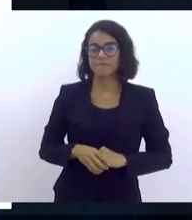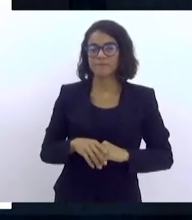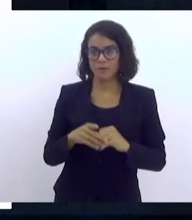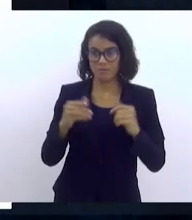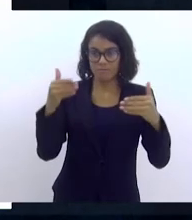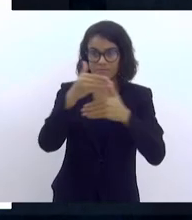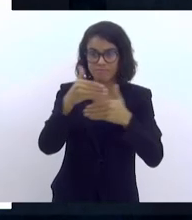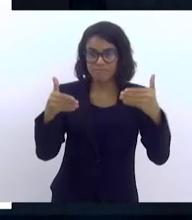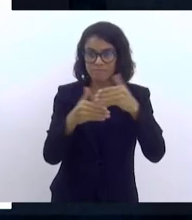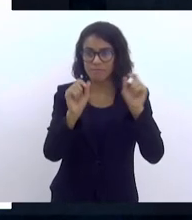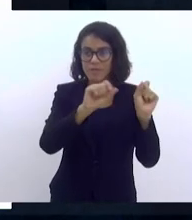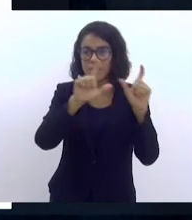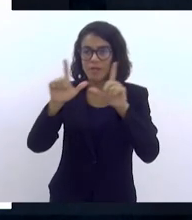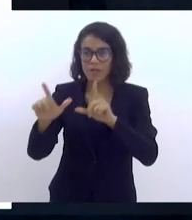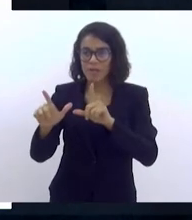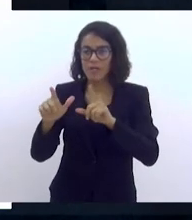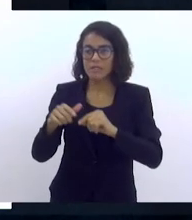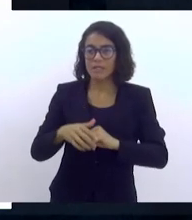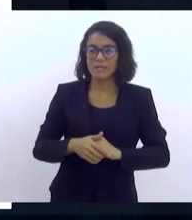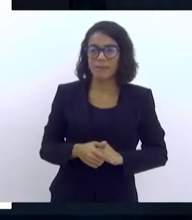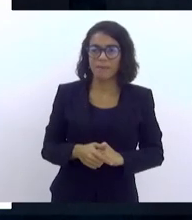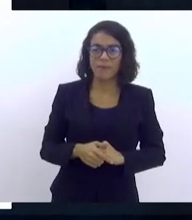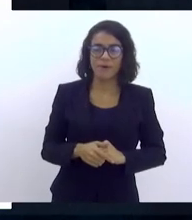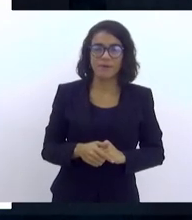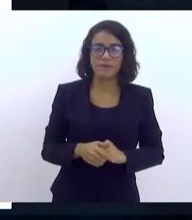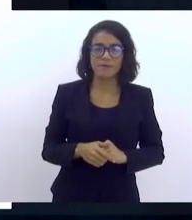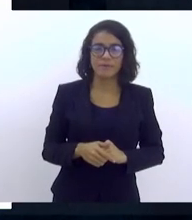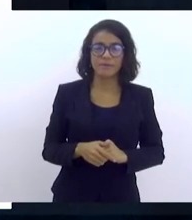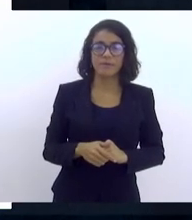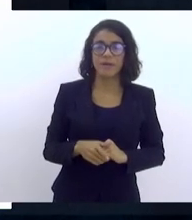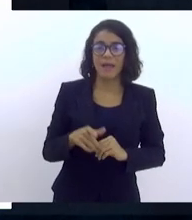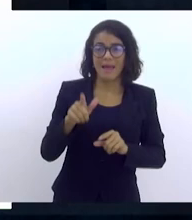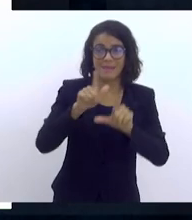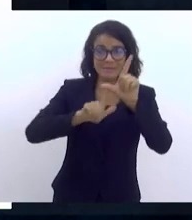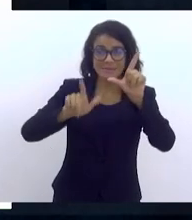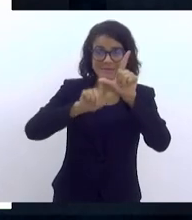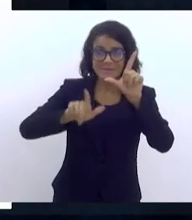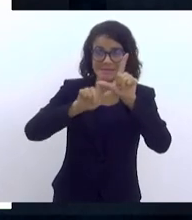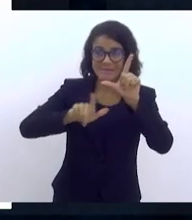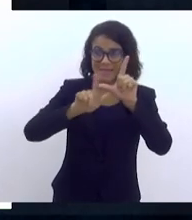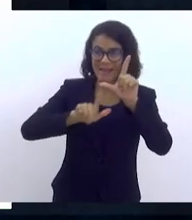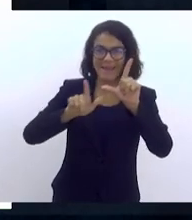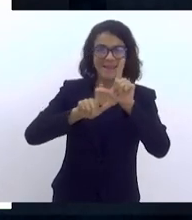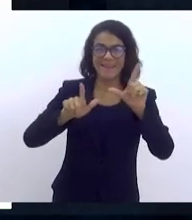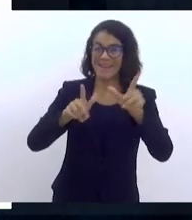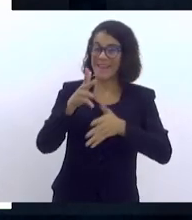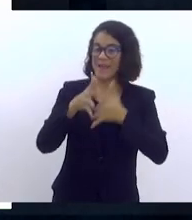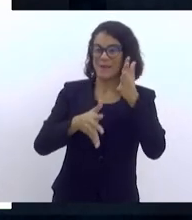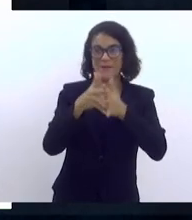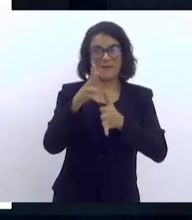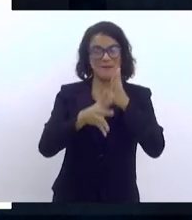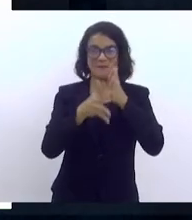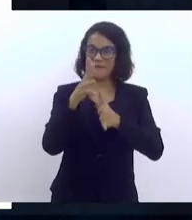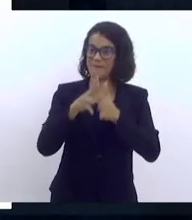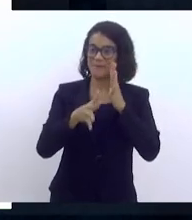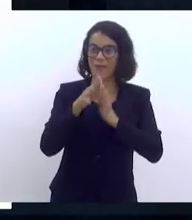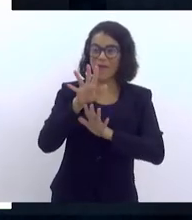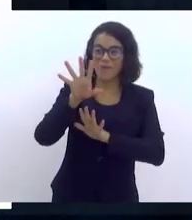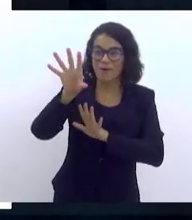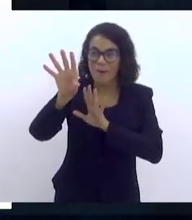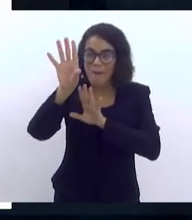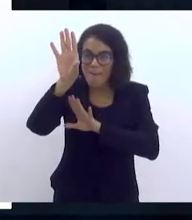slide? Nessa letrinha inelegível, pequenininha, vou trazer algumas coisas